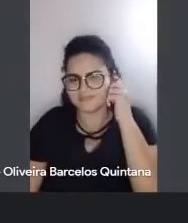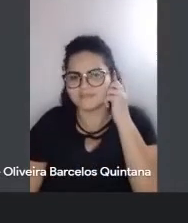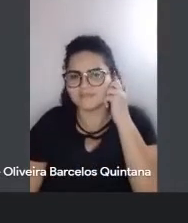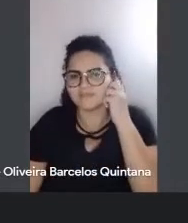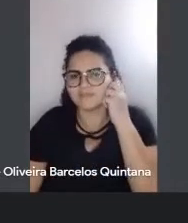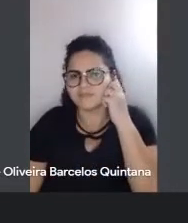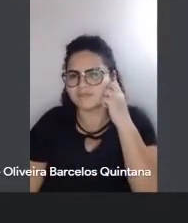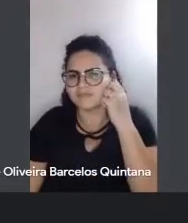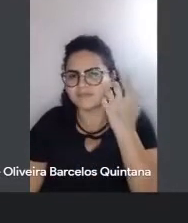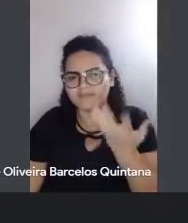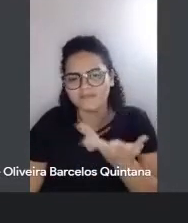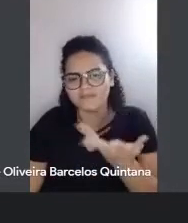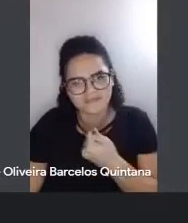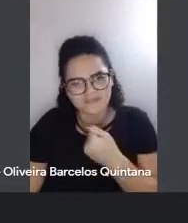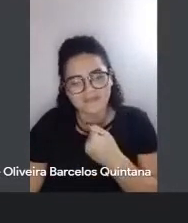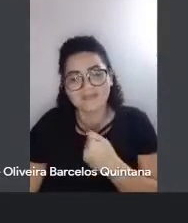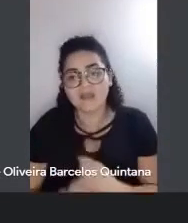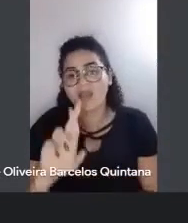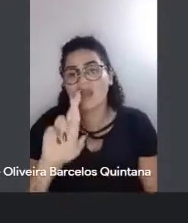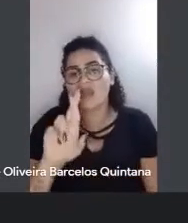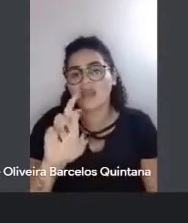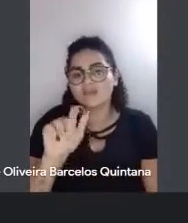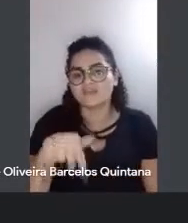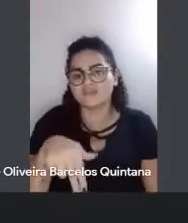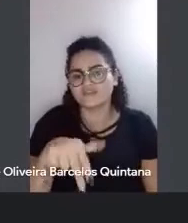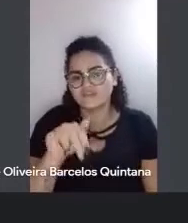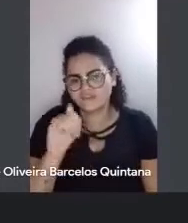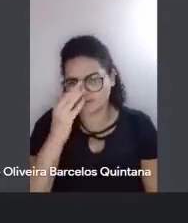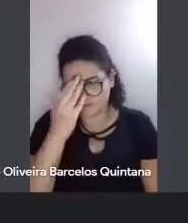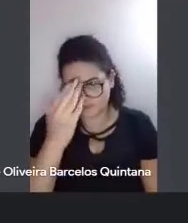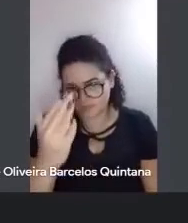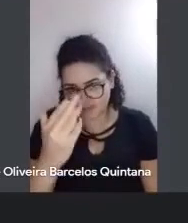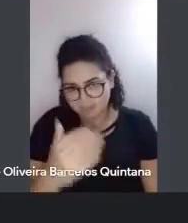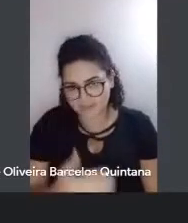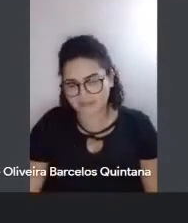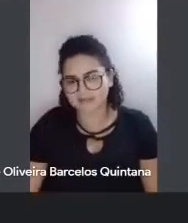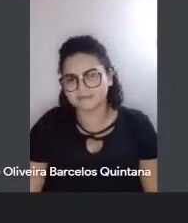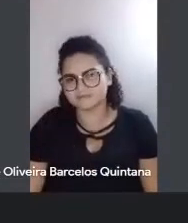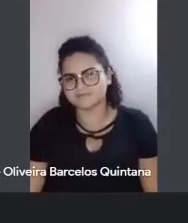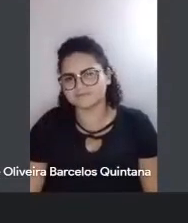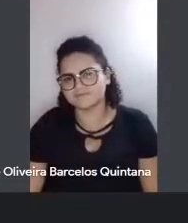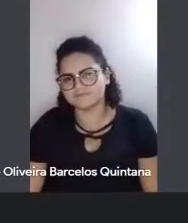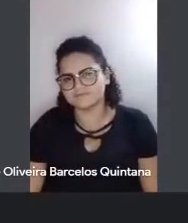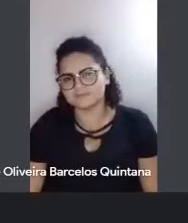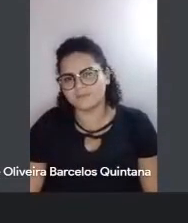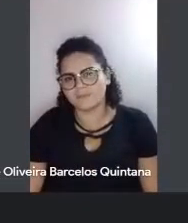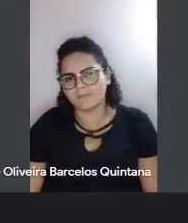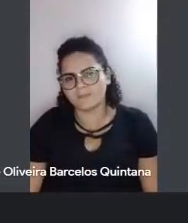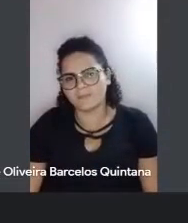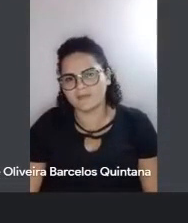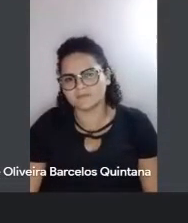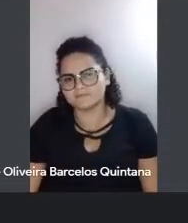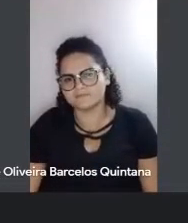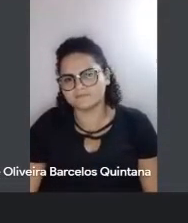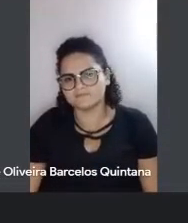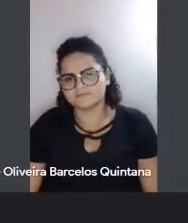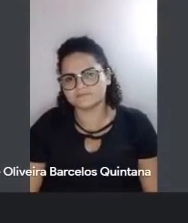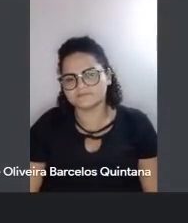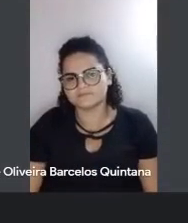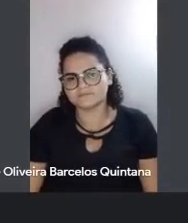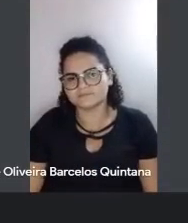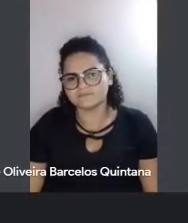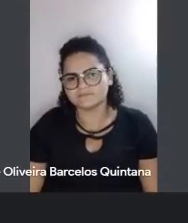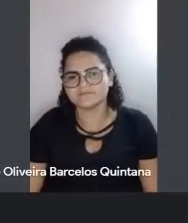Beleza, Regina. Lourdes, está tudo bem? Obrigada, Flor, pela tua pergunta, né? Ele parece que quer falar. Só um pouquinho, juro.